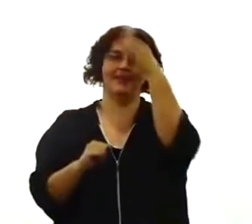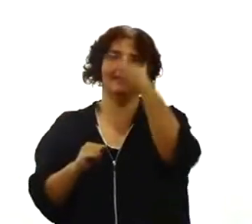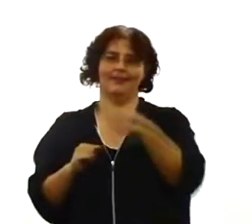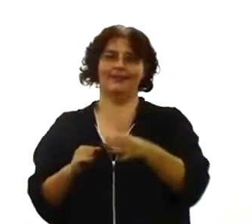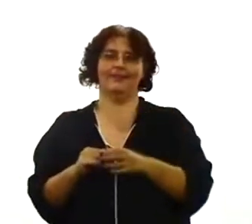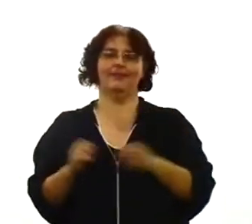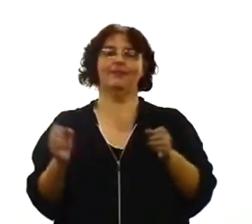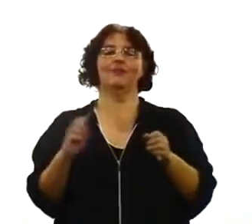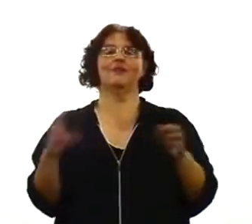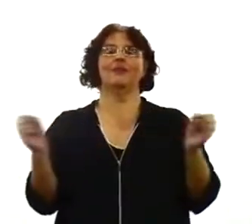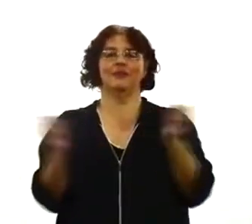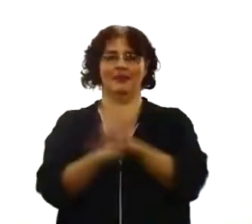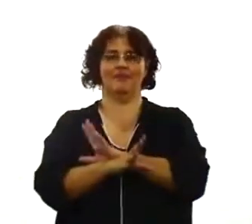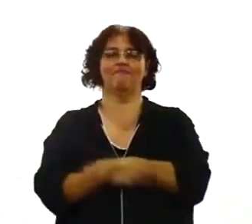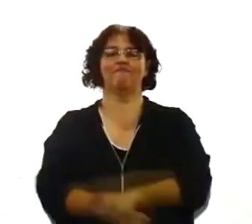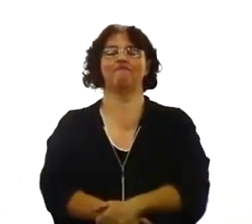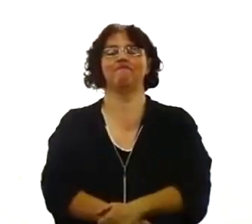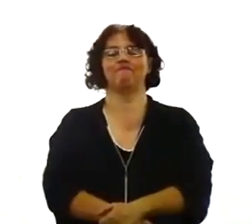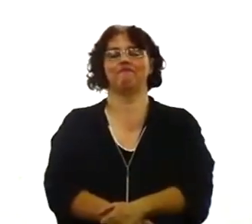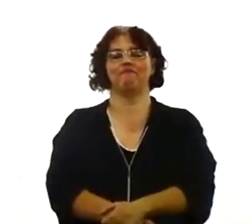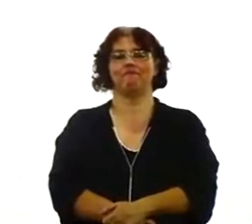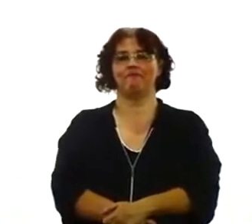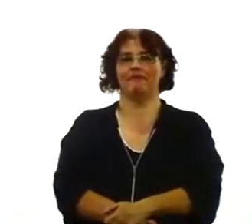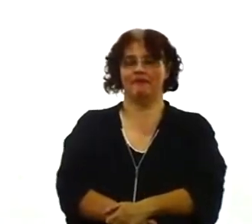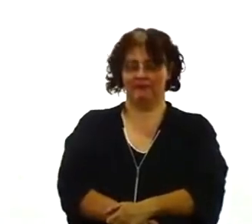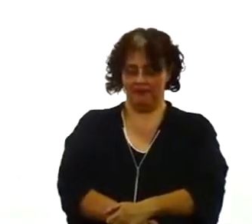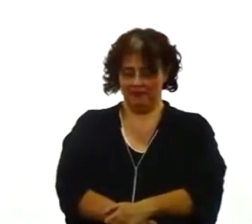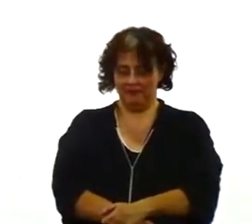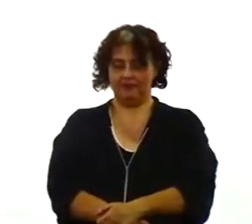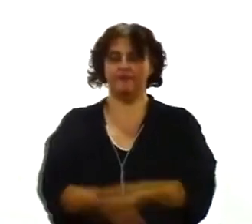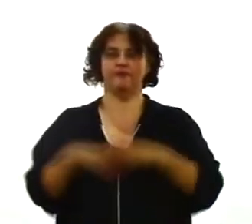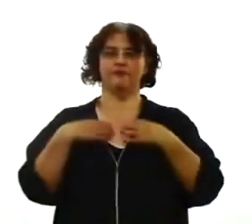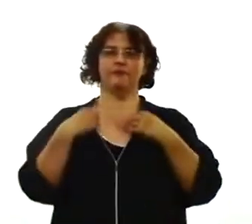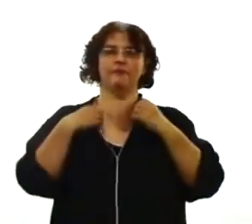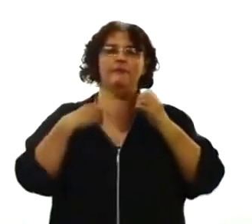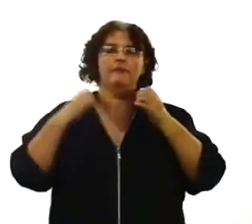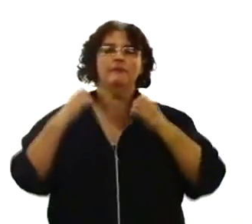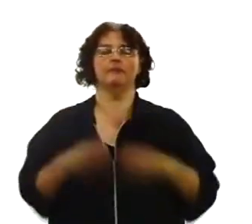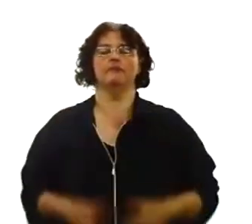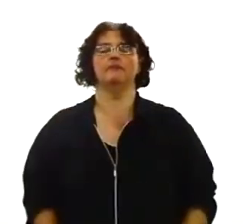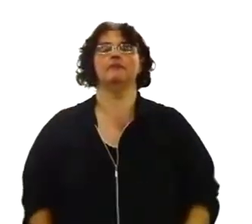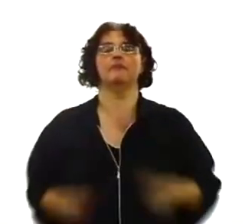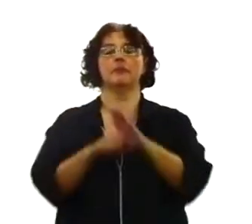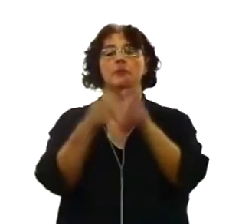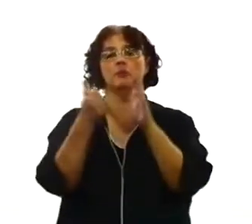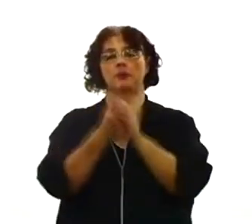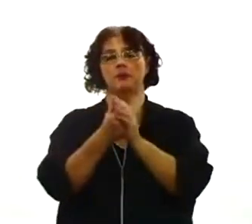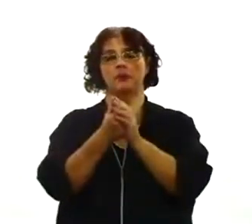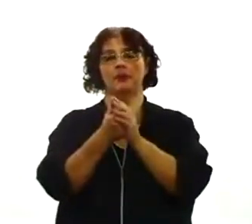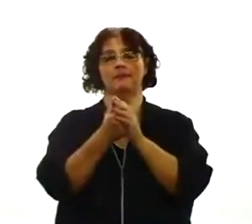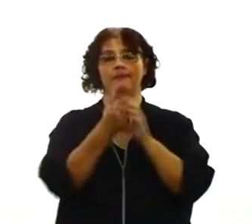Certeza da consumação. Lembra que eu falei sobre três ideias ou três palavras? Num primeiro momento, um sinal.